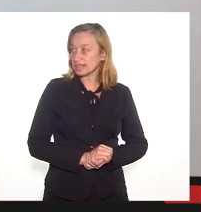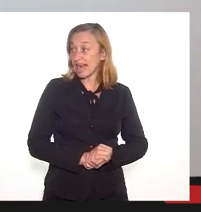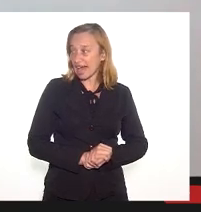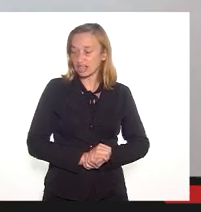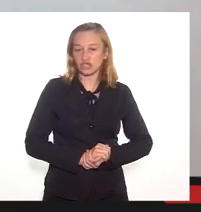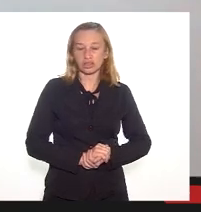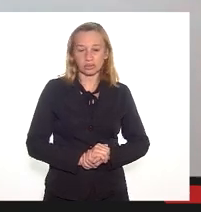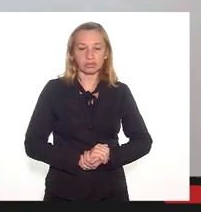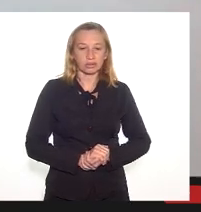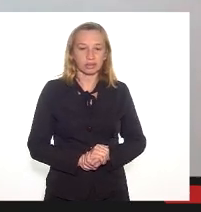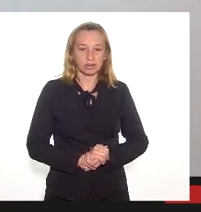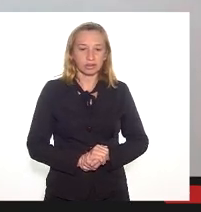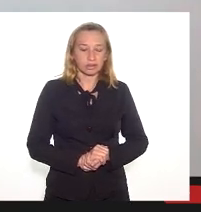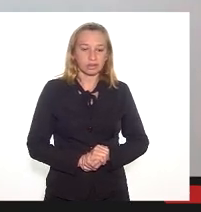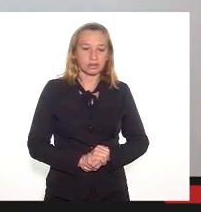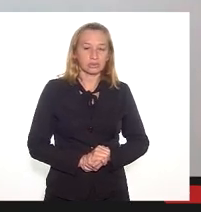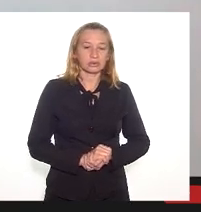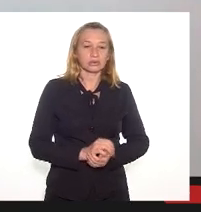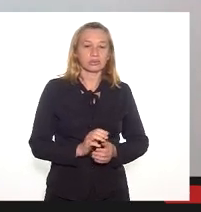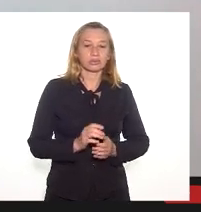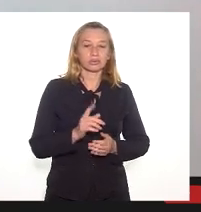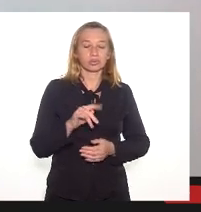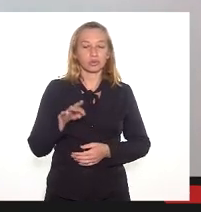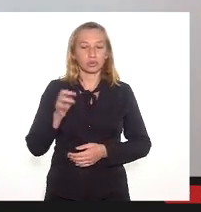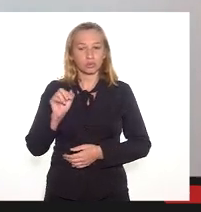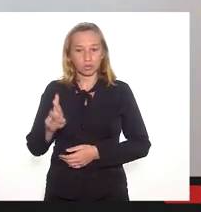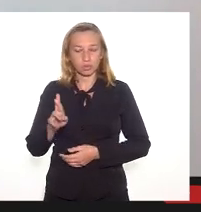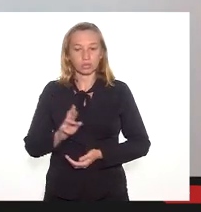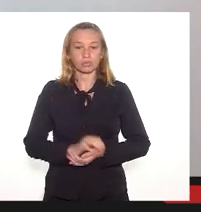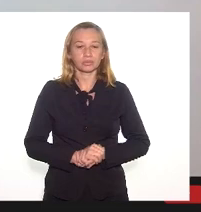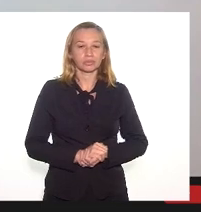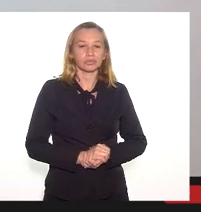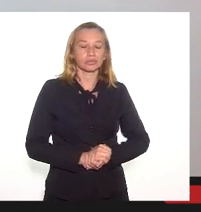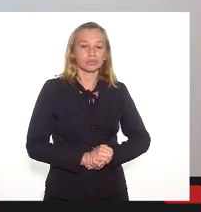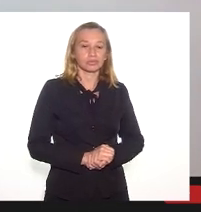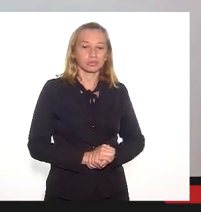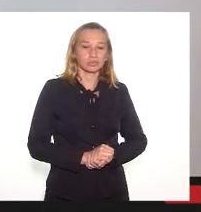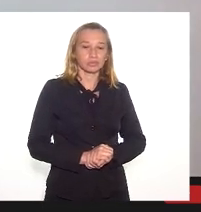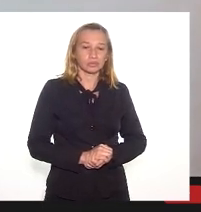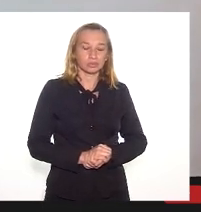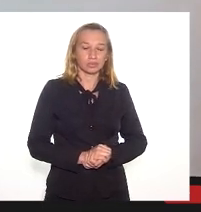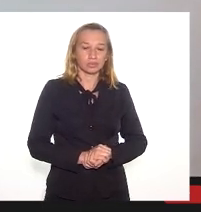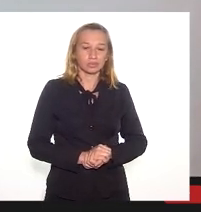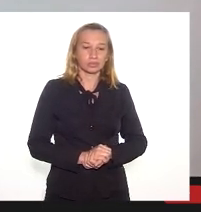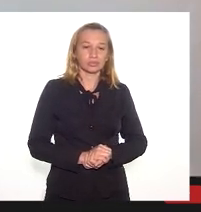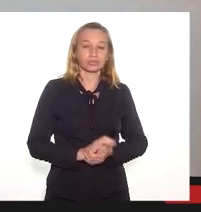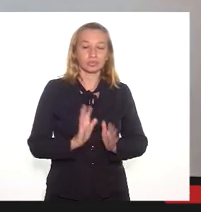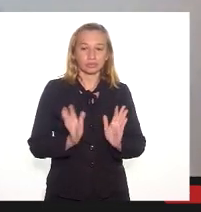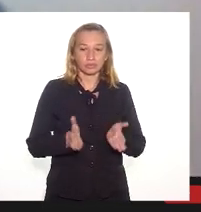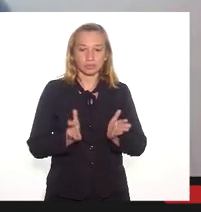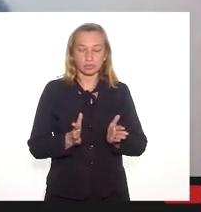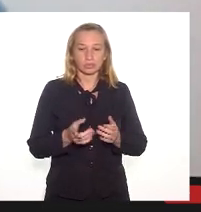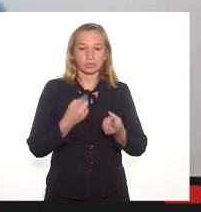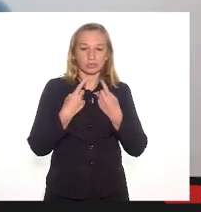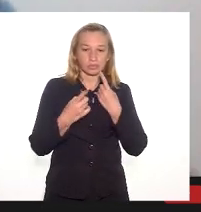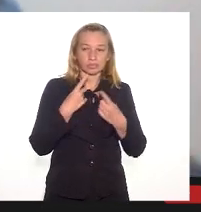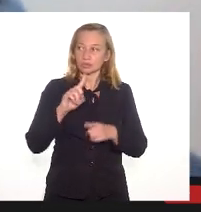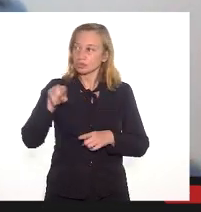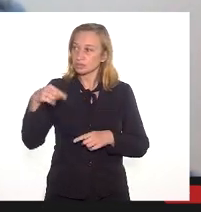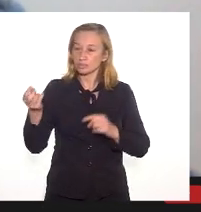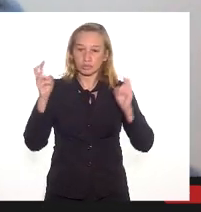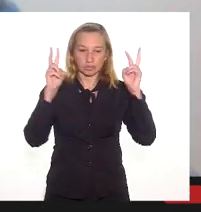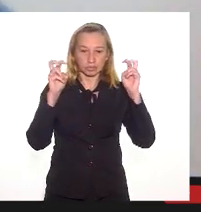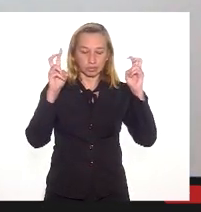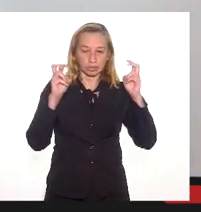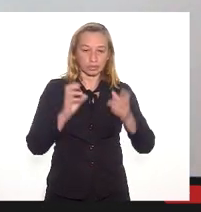aqui com, com a presença do promotor, é, e hoje a gente veio discutir outra questão, que é